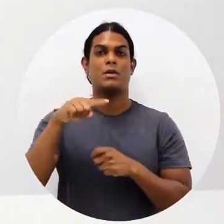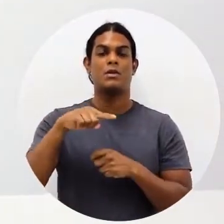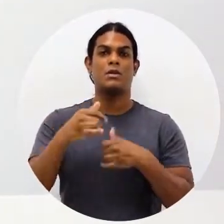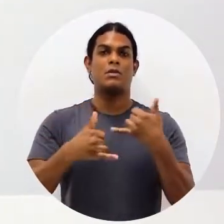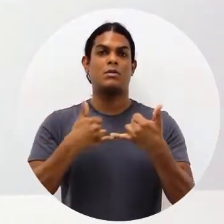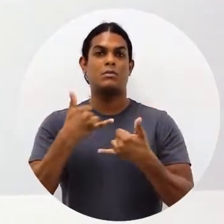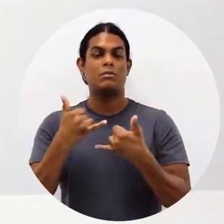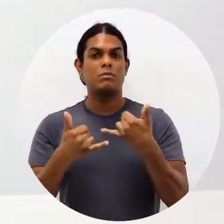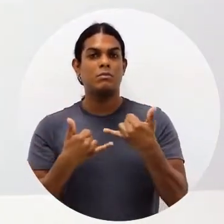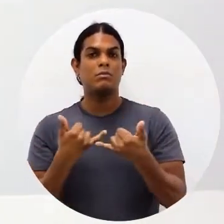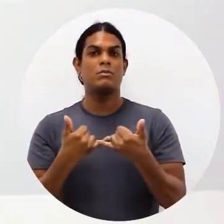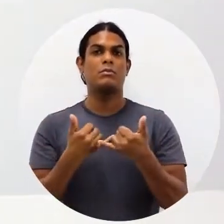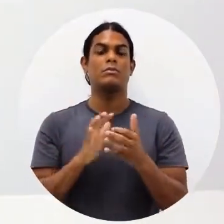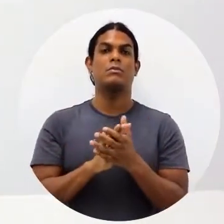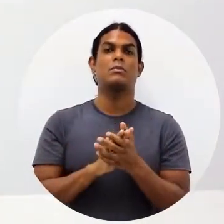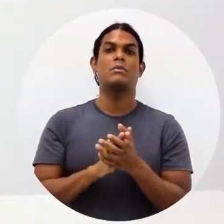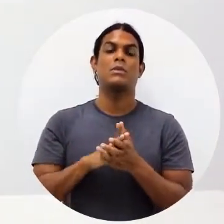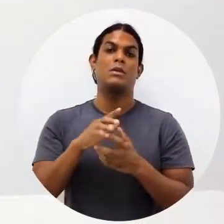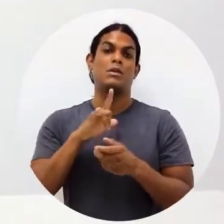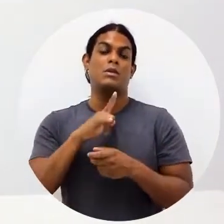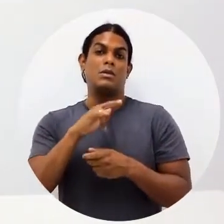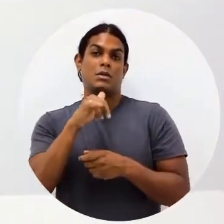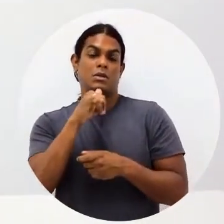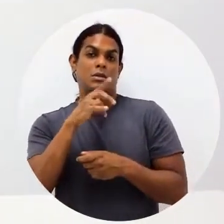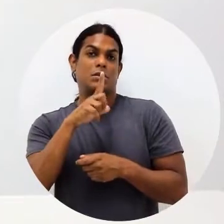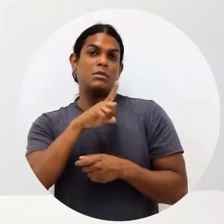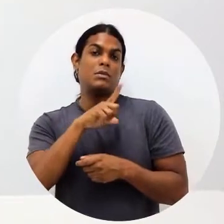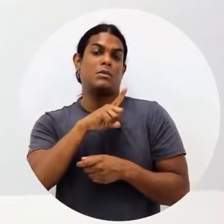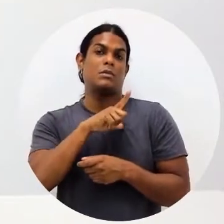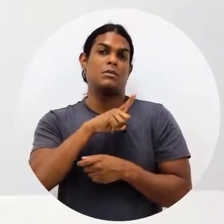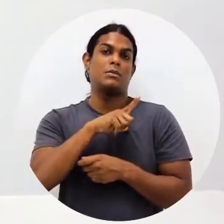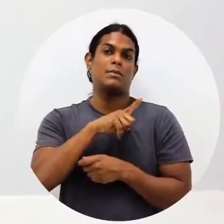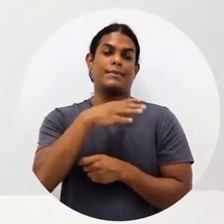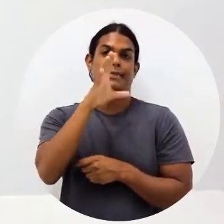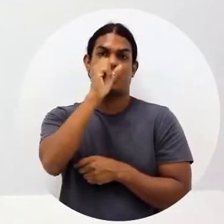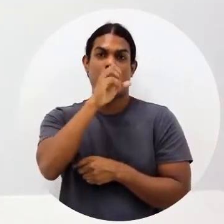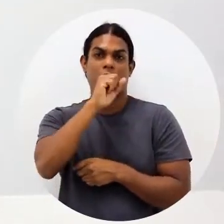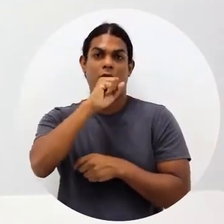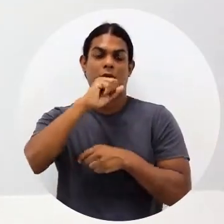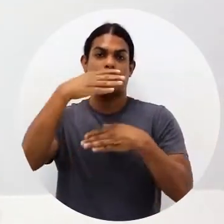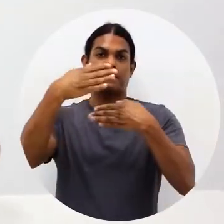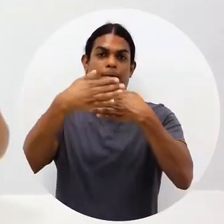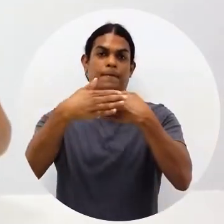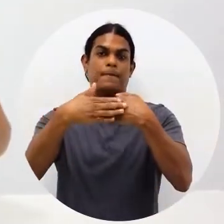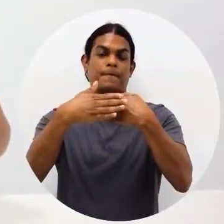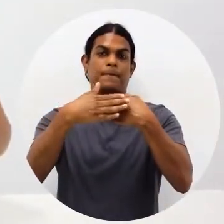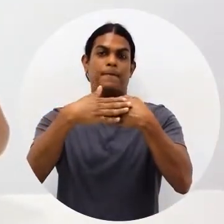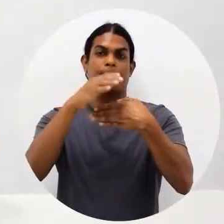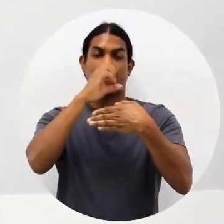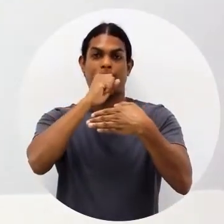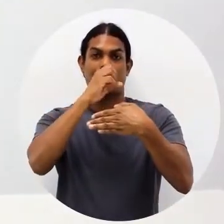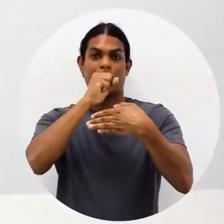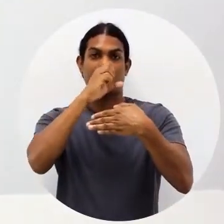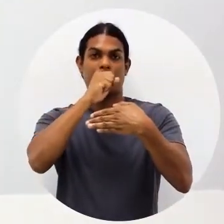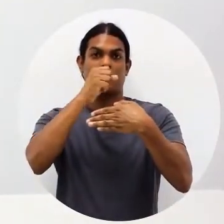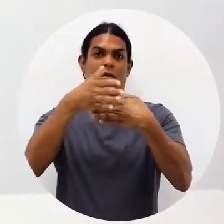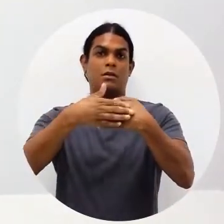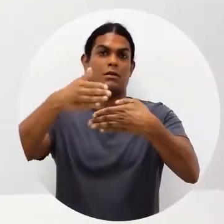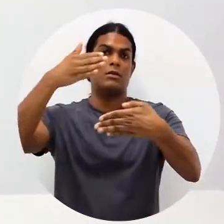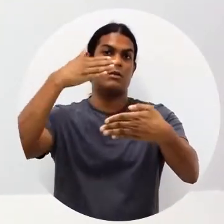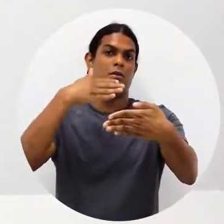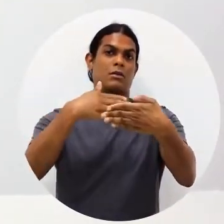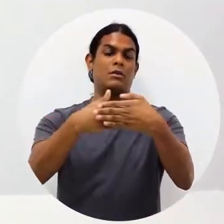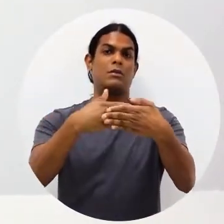exemplo. Aqui a gente tem laranja. E aí, eu coloco no lado inverso, sempre nessa posição de rodar,